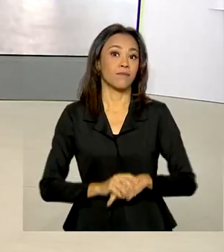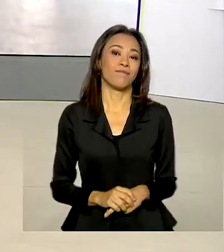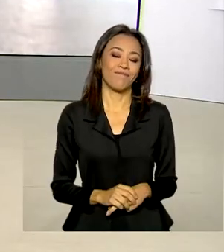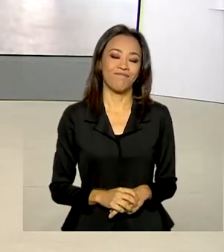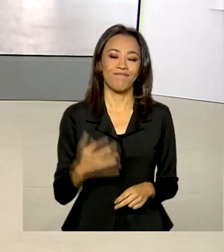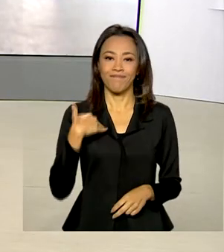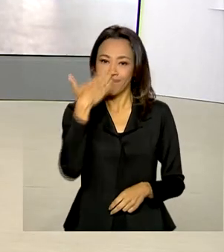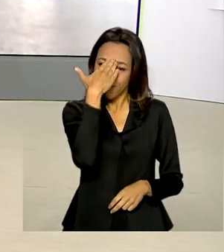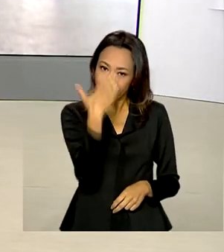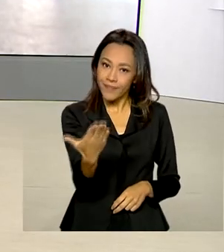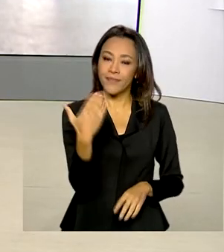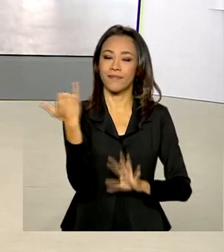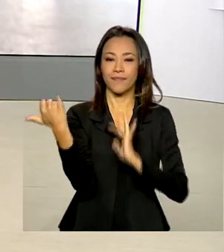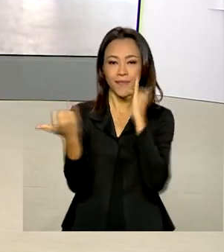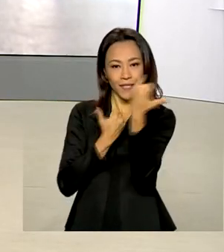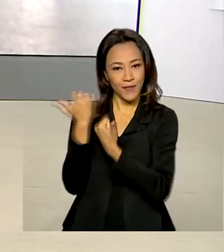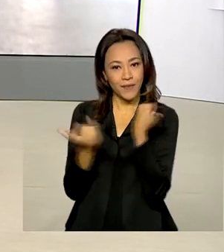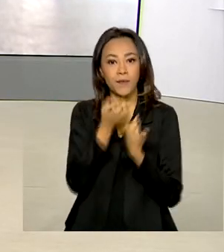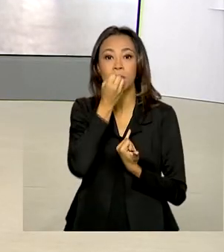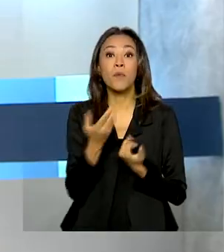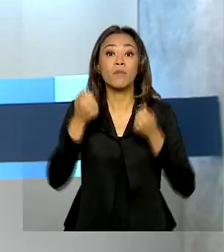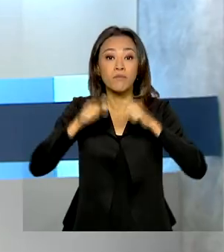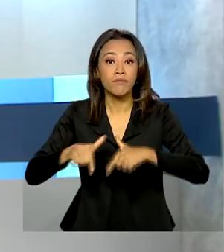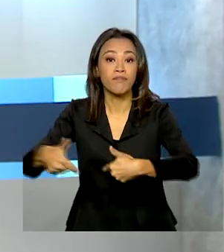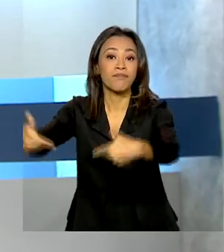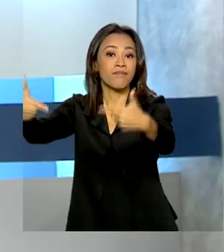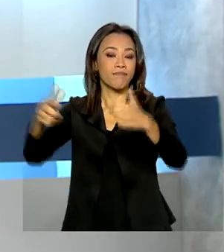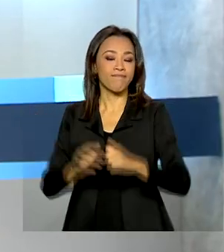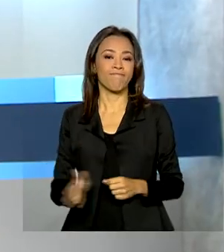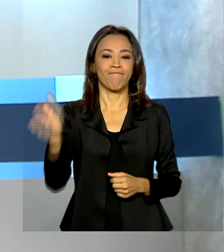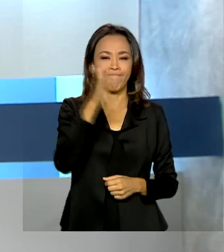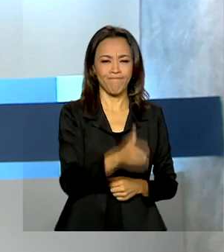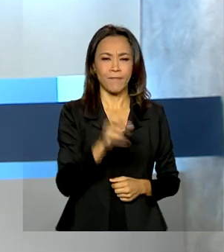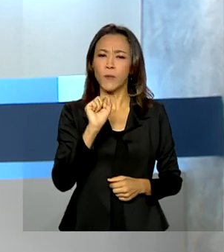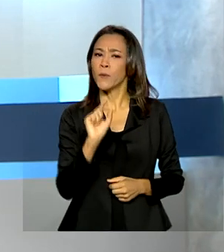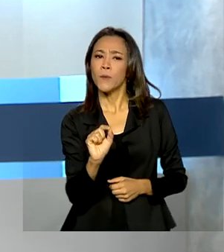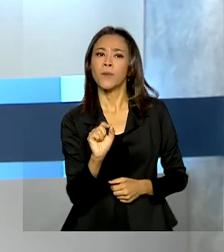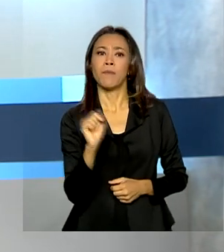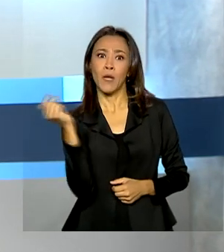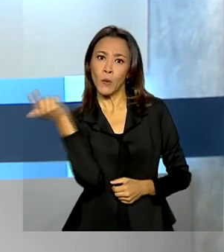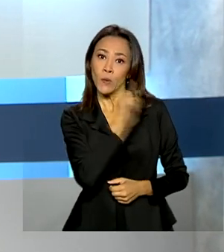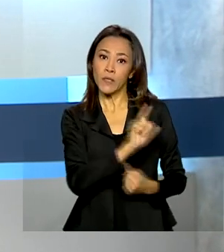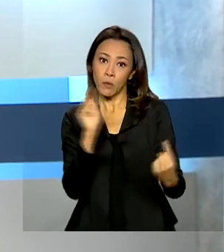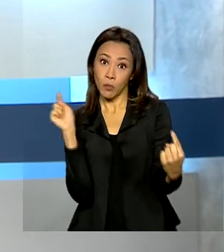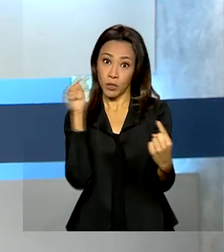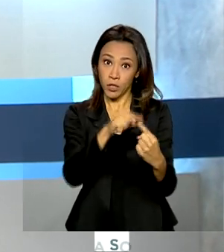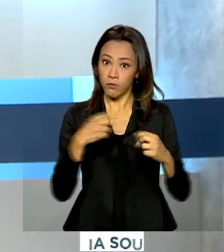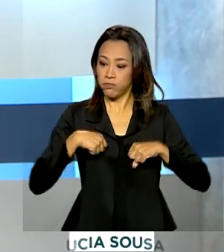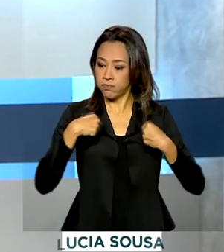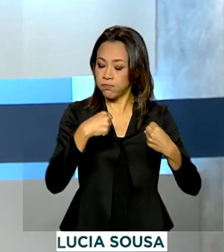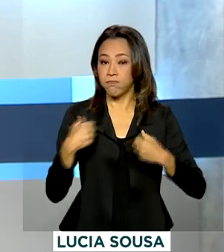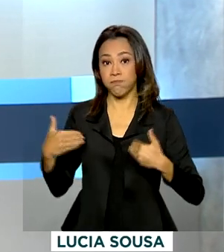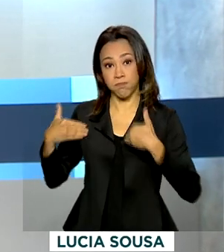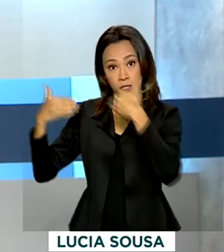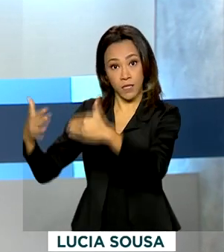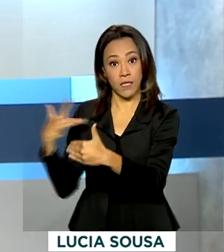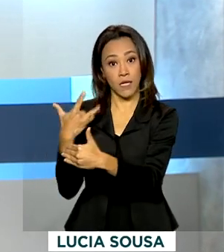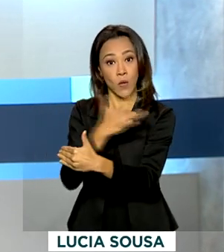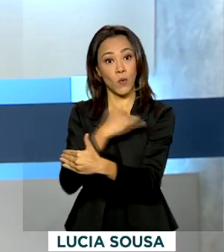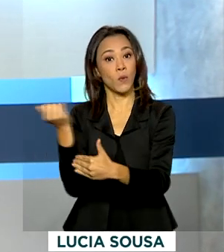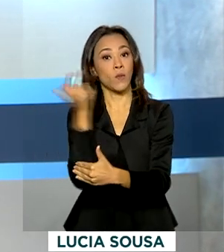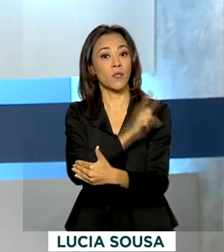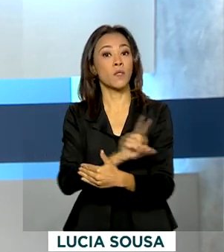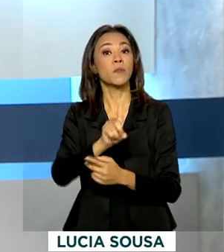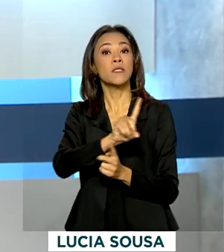Obrigada, Márcia, pelas informações ao vivo. Bom trabalho para você. E na corrida para atingir essa meta, o Ministério da Saúde ultrapassou a marca de 100